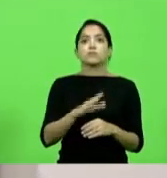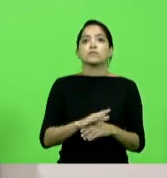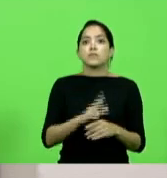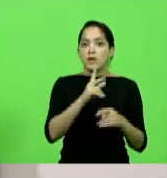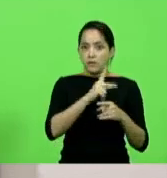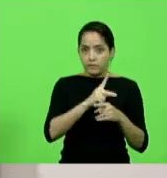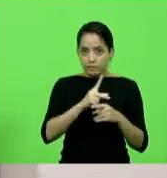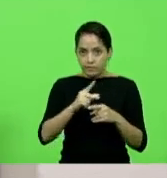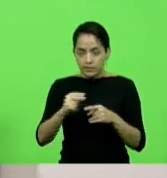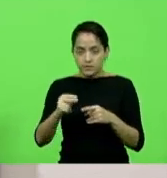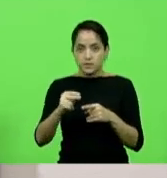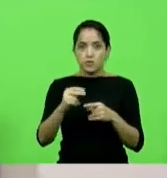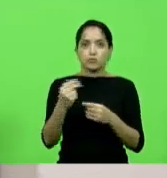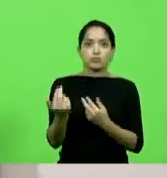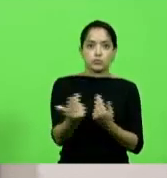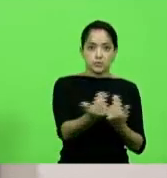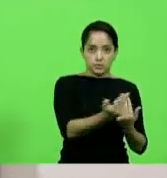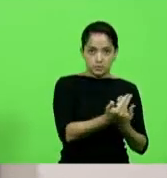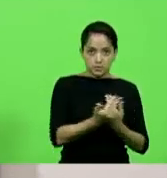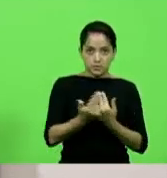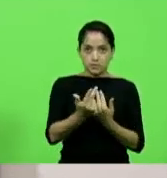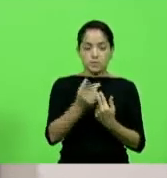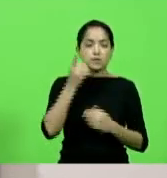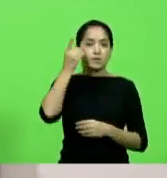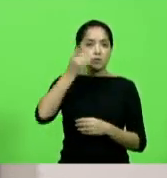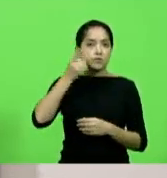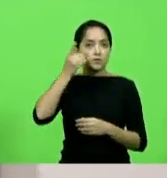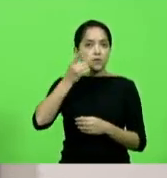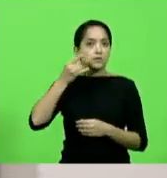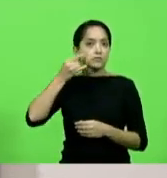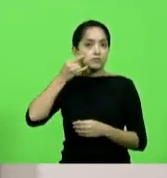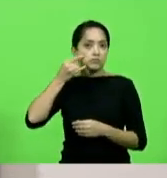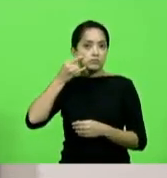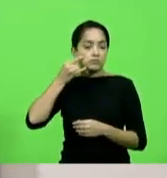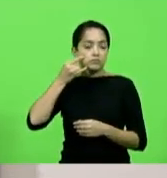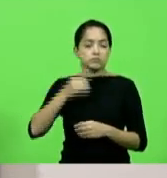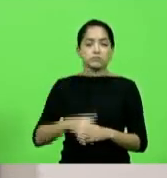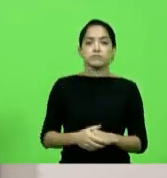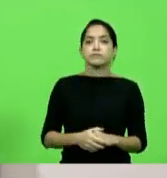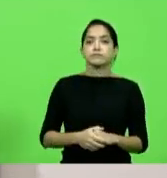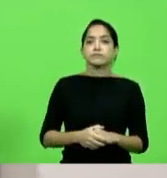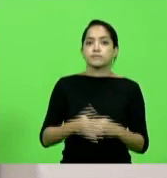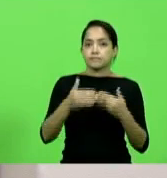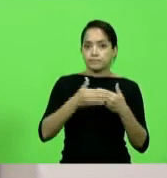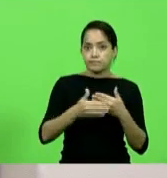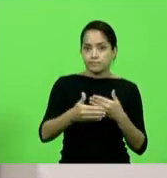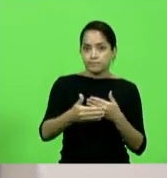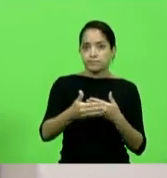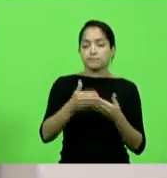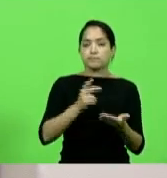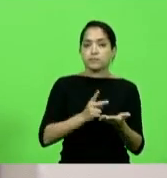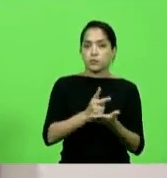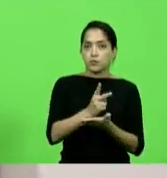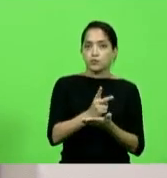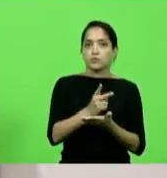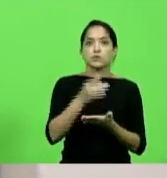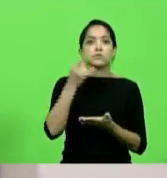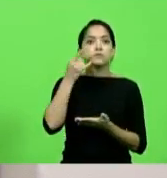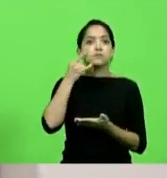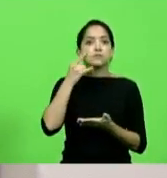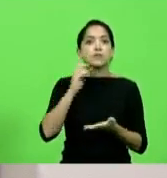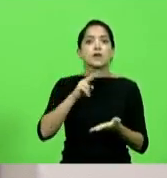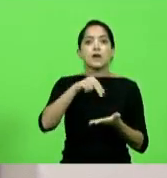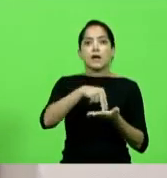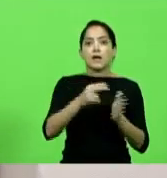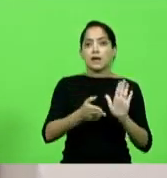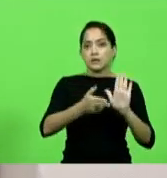unanimidade o senhor deputado Mauro de Nadal. Dando prosseguimento à sessão, o senhor deputado Mauro de Nadal assumiu